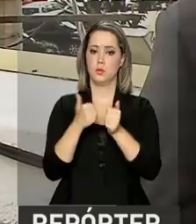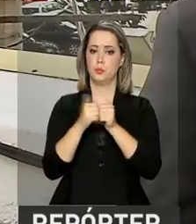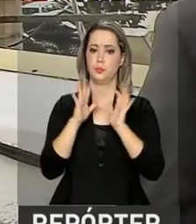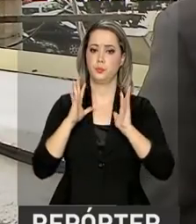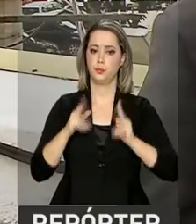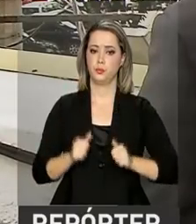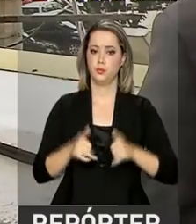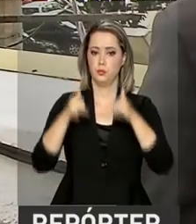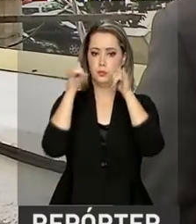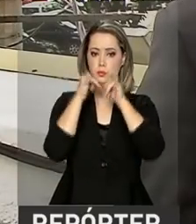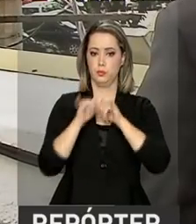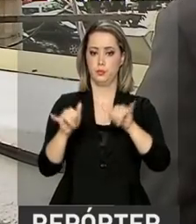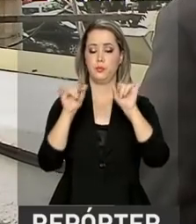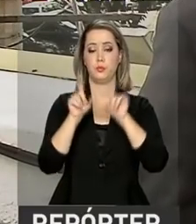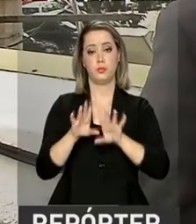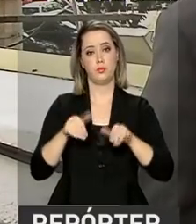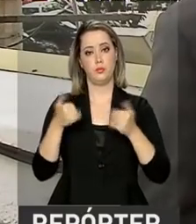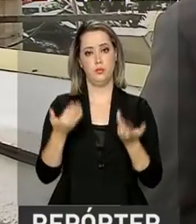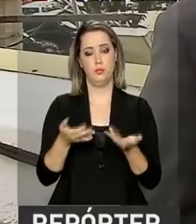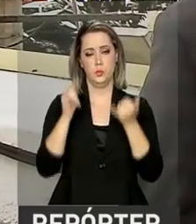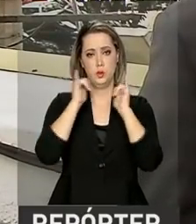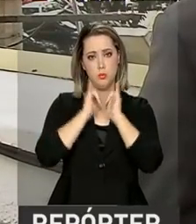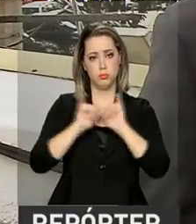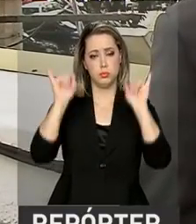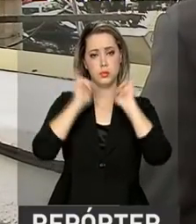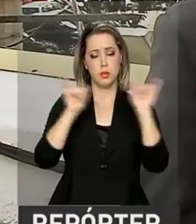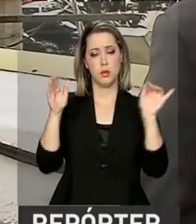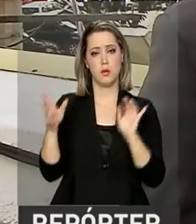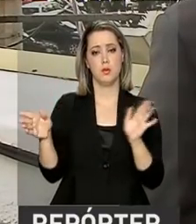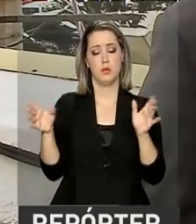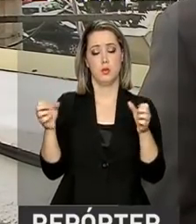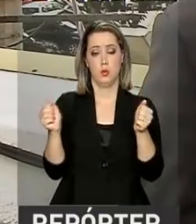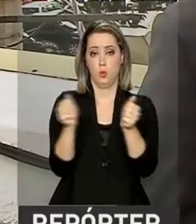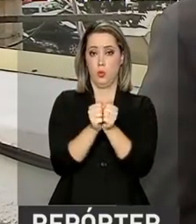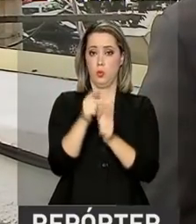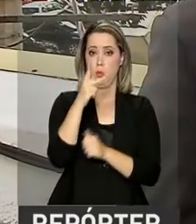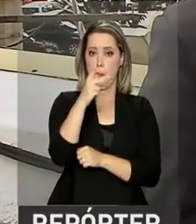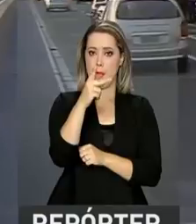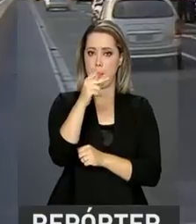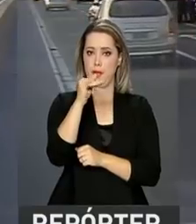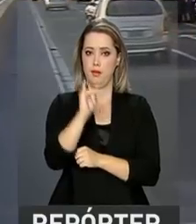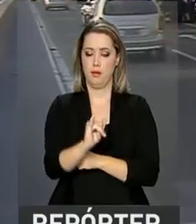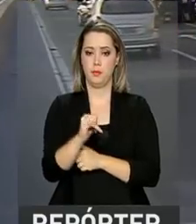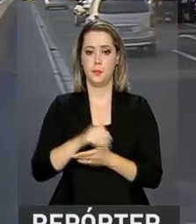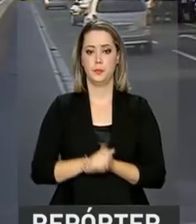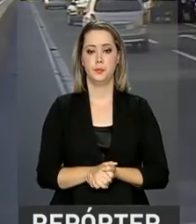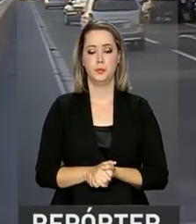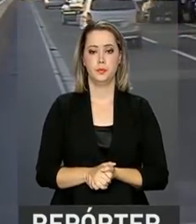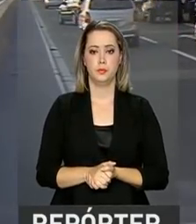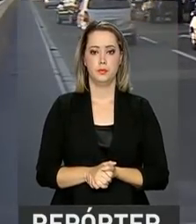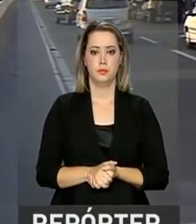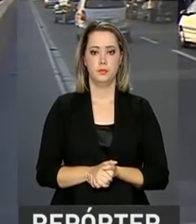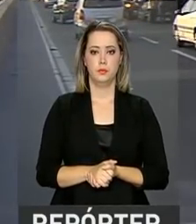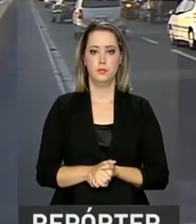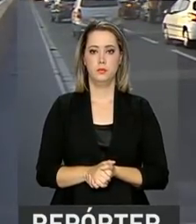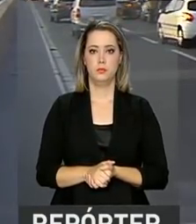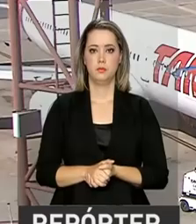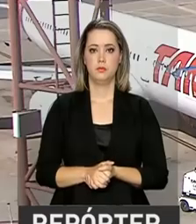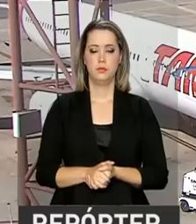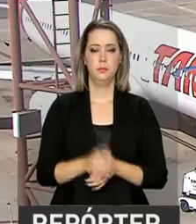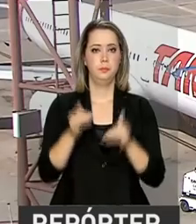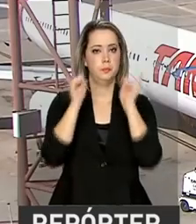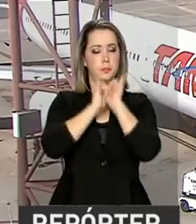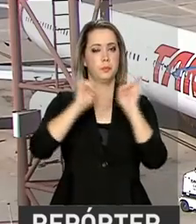saneamento e energia. Para isso, lançou o Programa de Parcerias de Investimentos, o PPI. Anunciado logo no início da gestão